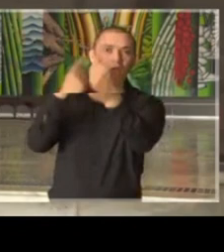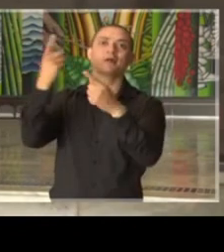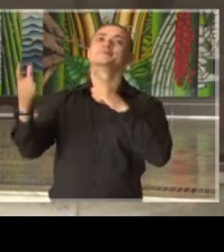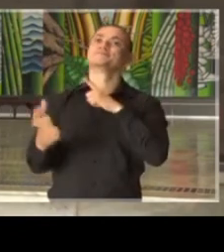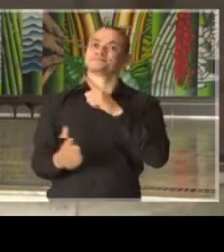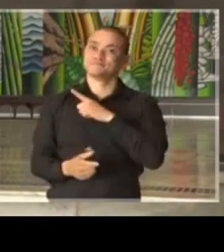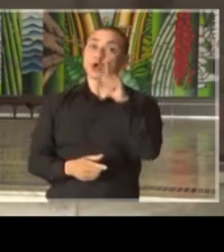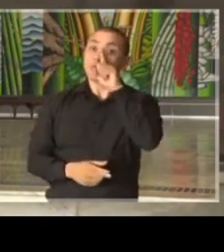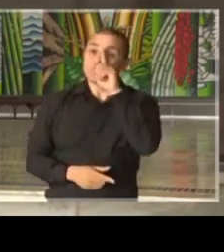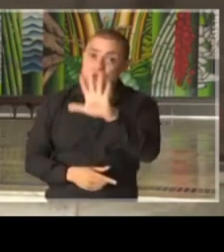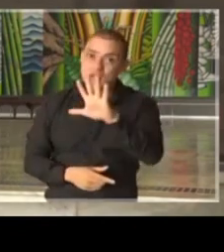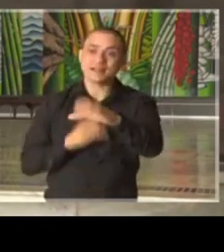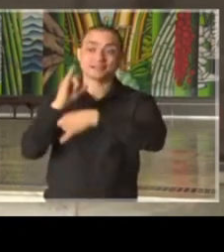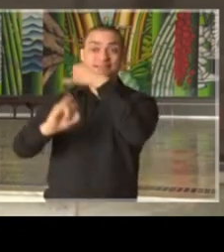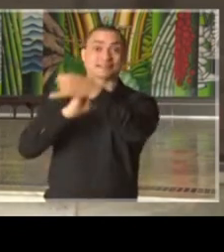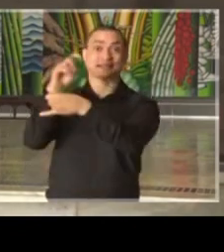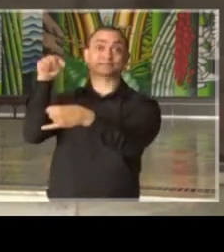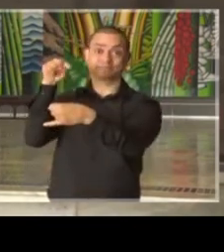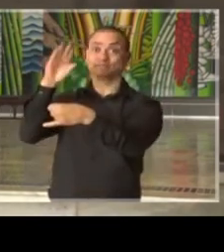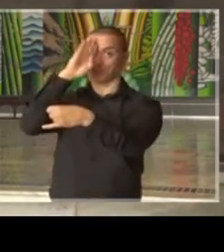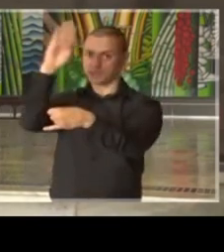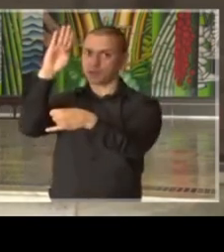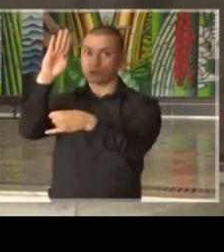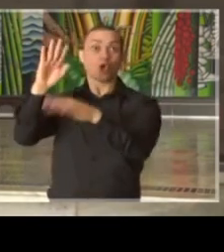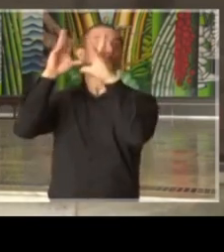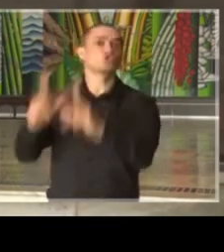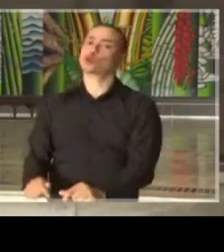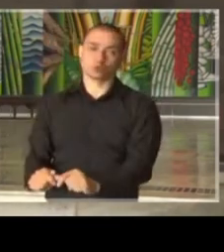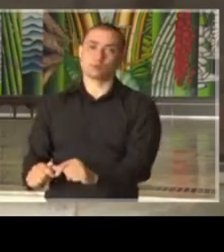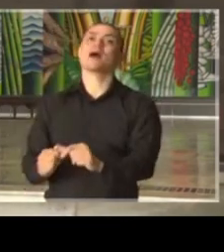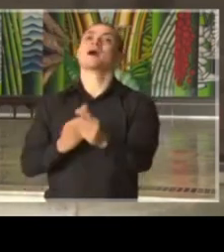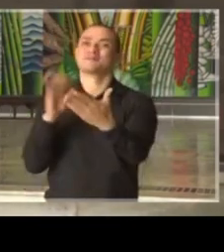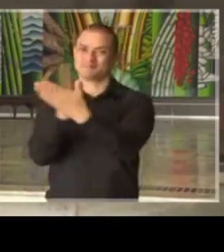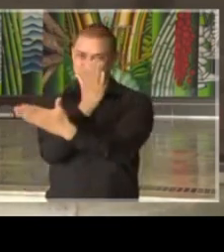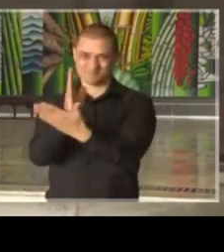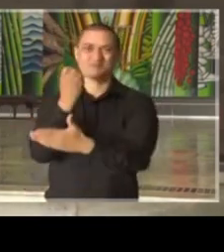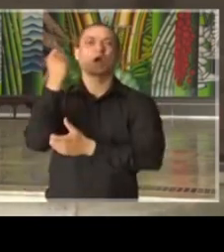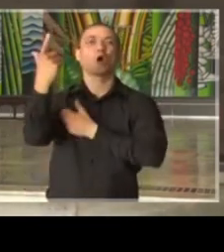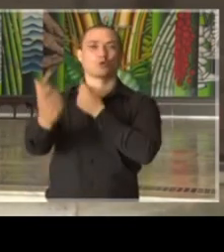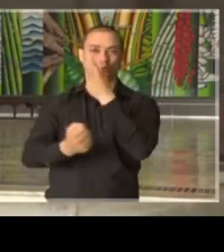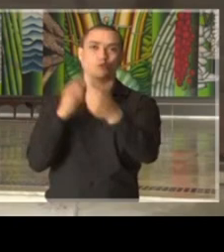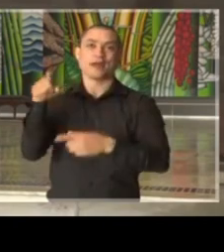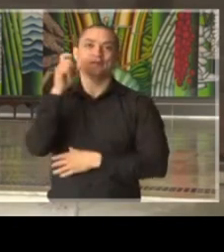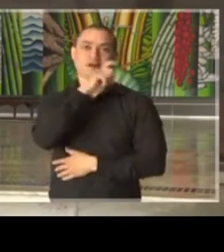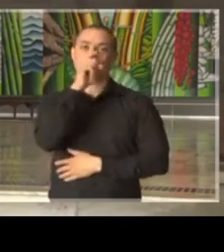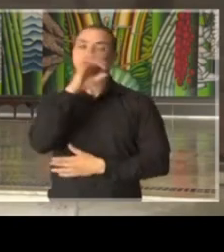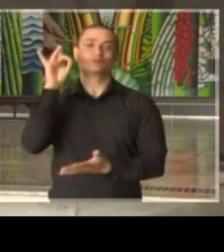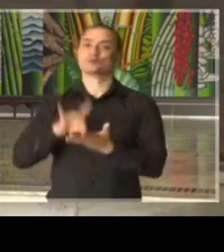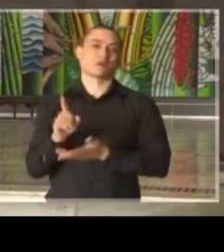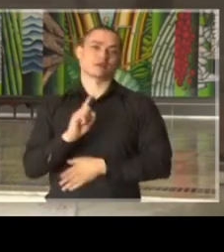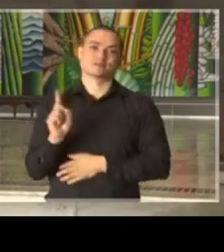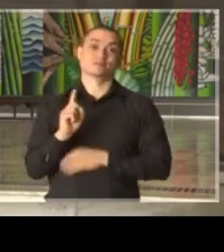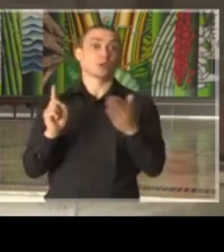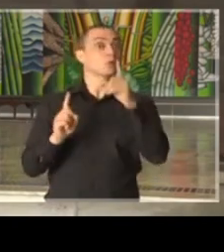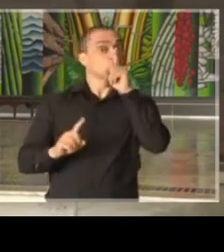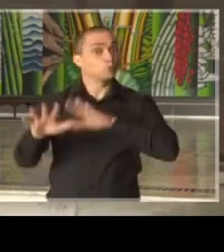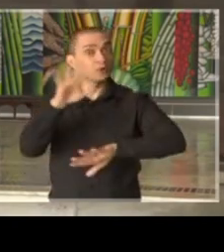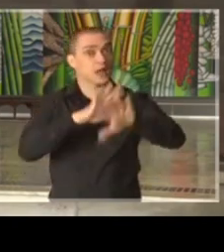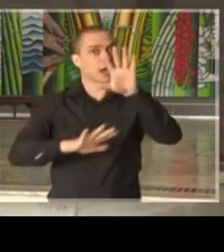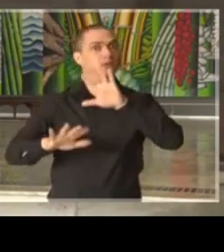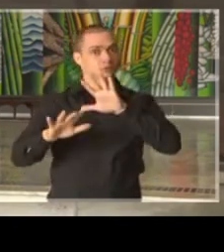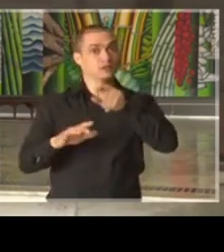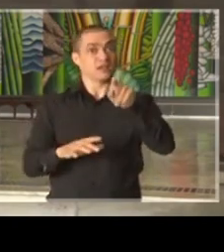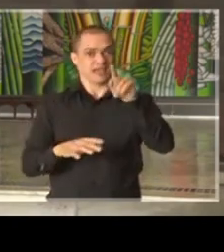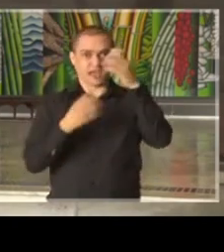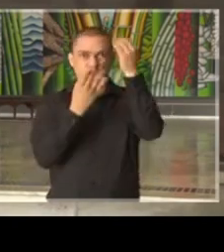estão na internet. Não são todas, mas algumas. Portanto, tenha cuidado e procure a informação